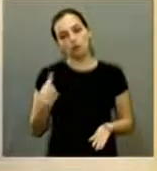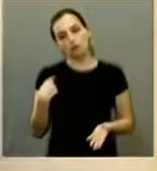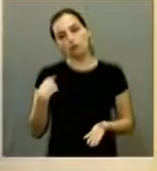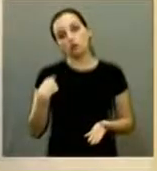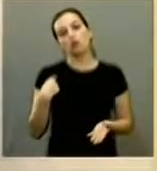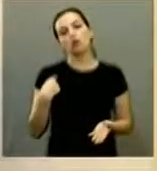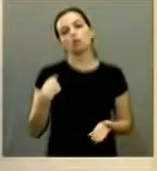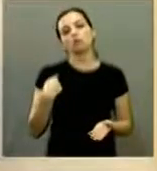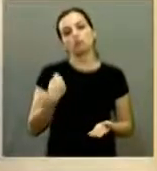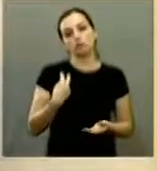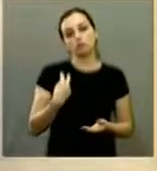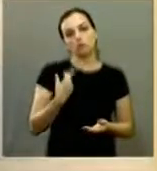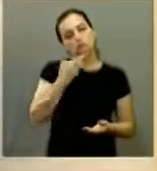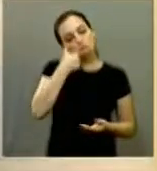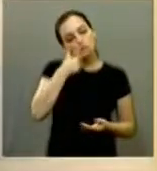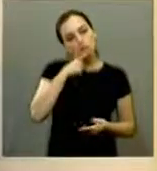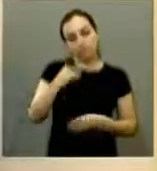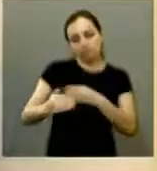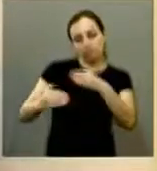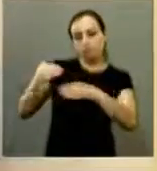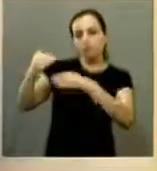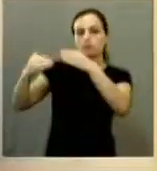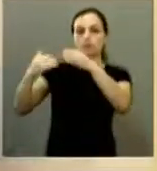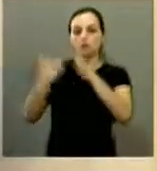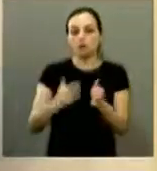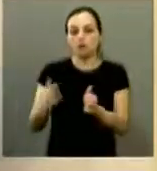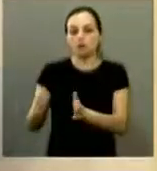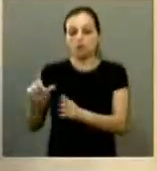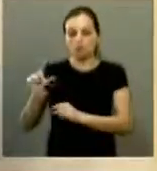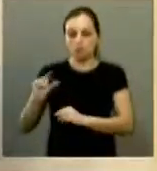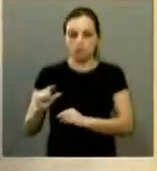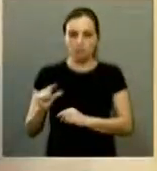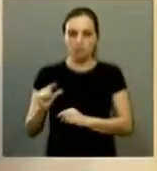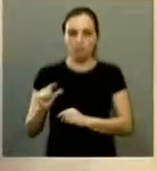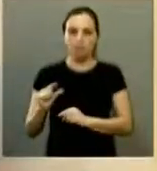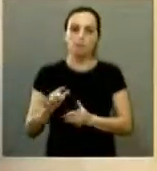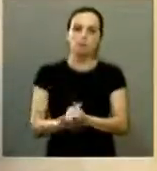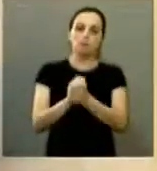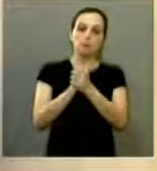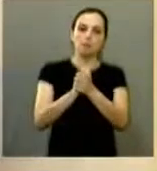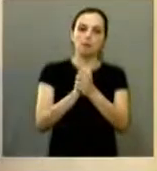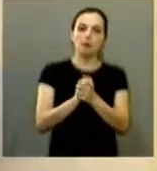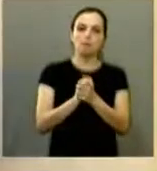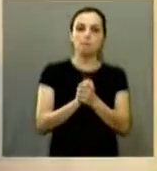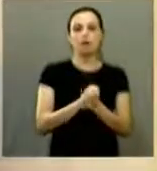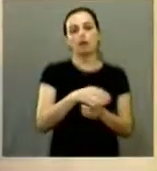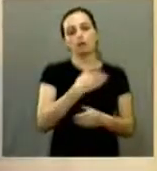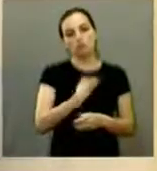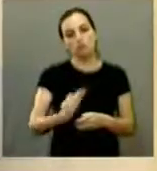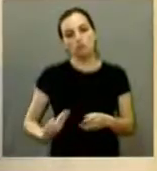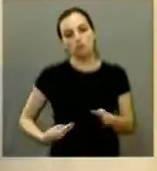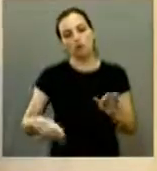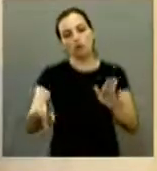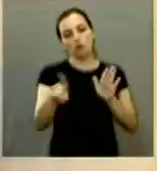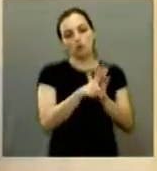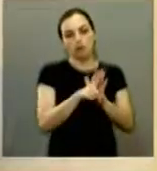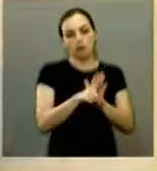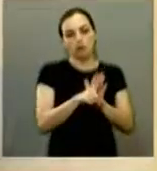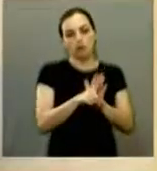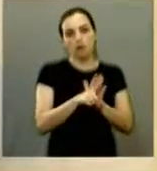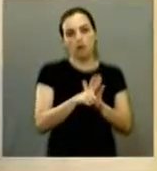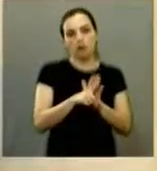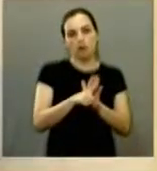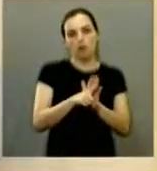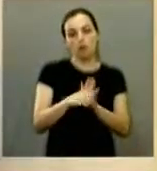condição do mundo em avançar isso num curto prazo então parabéns vereador acho que ao governo pela lei que acho que já é um passo